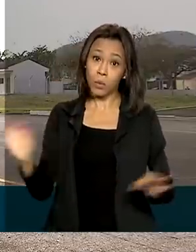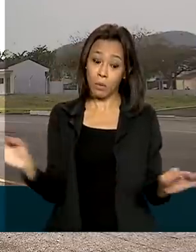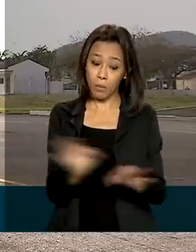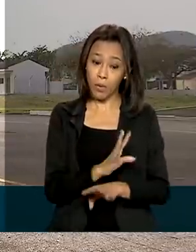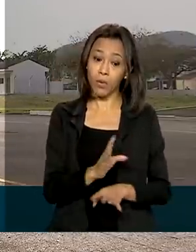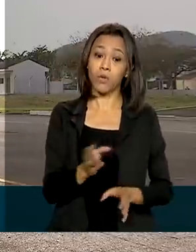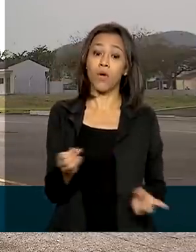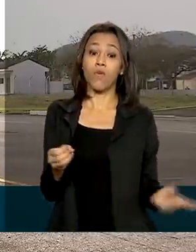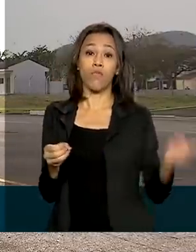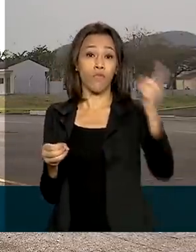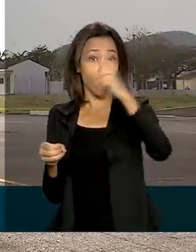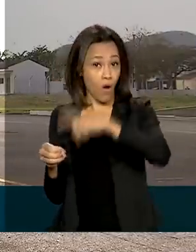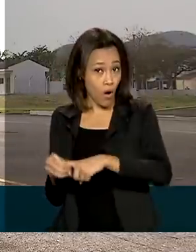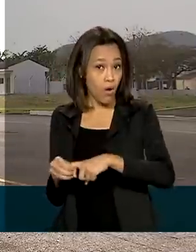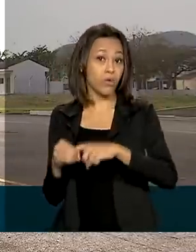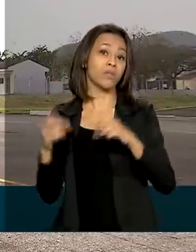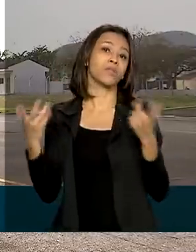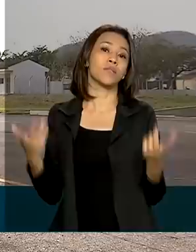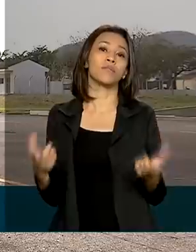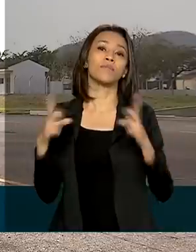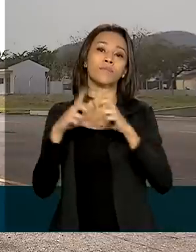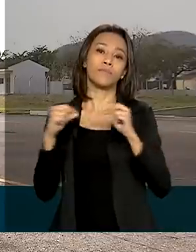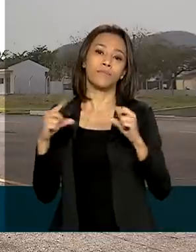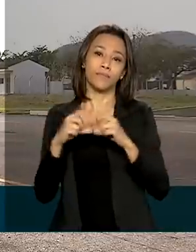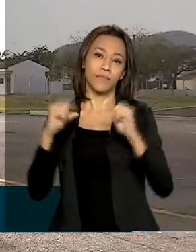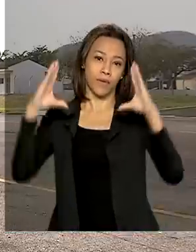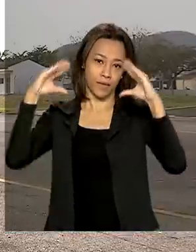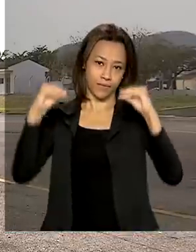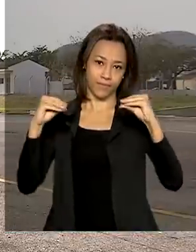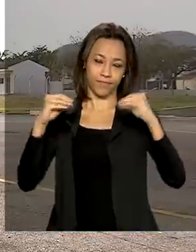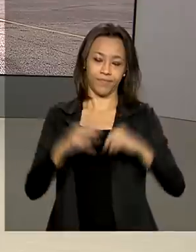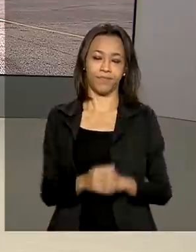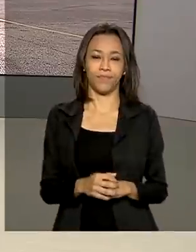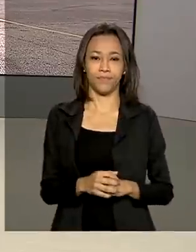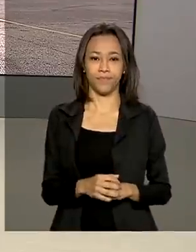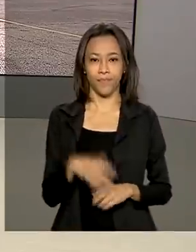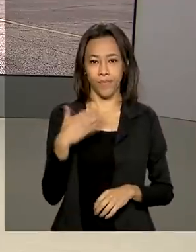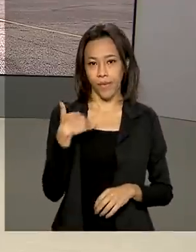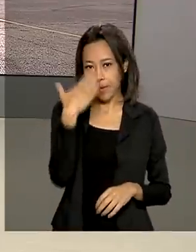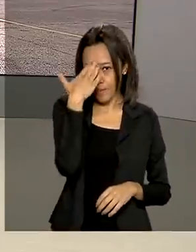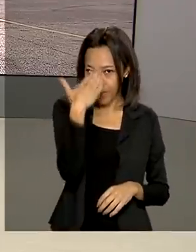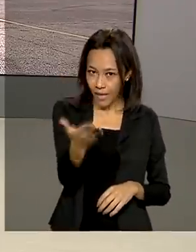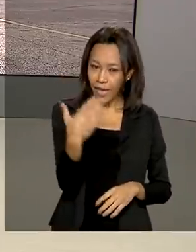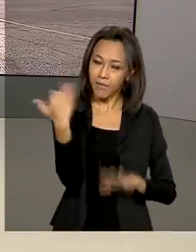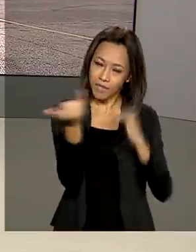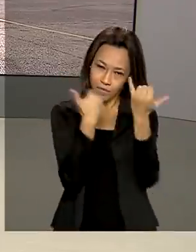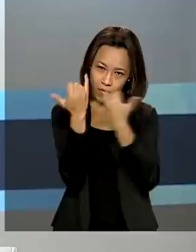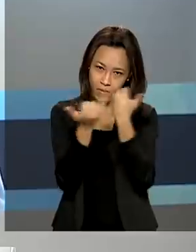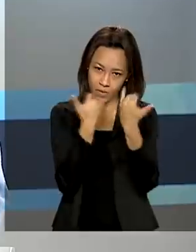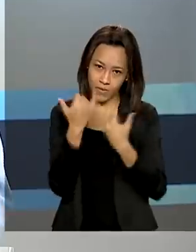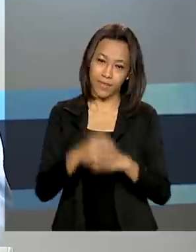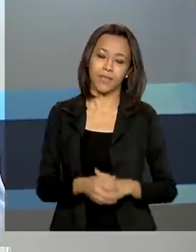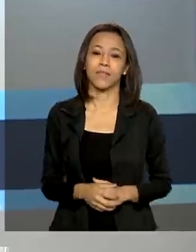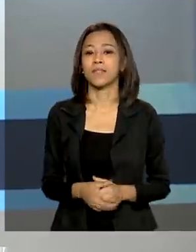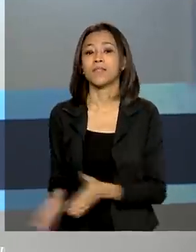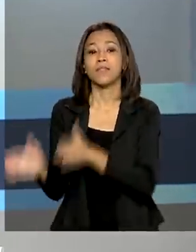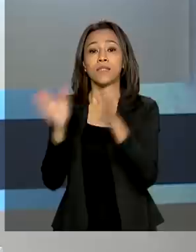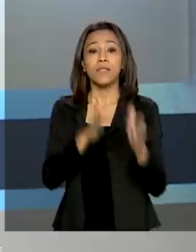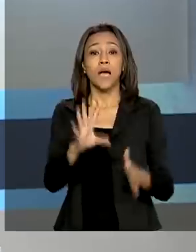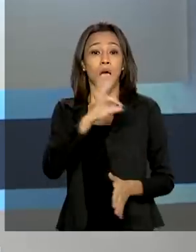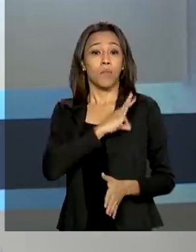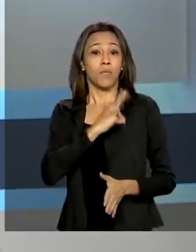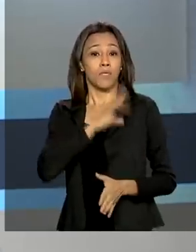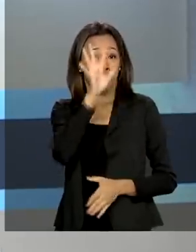hoje, durante a noite. Voltamos com você, Renata. Obrigada, Cláudia, pelas suas informações ao vivo. E a Polícia